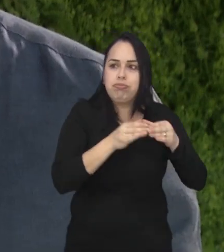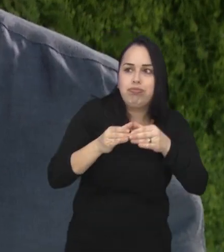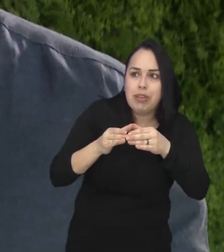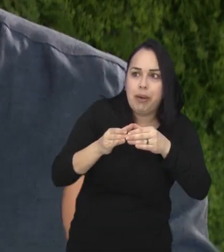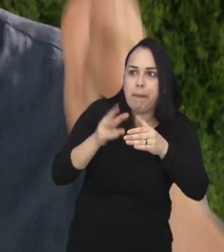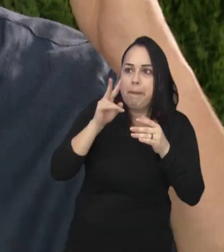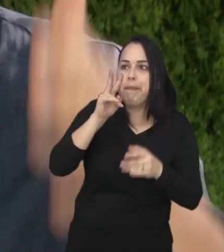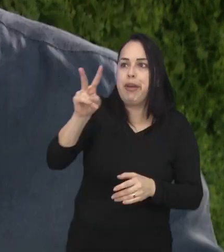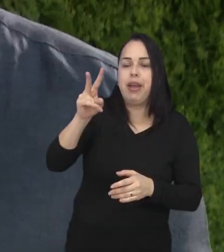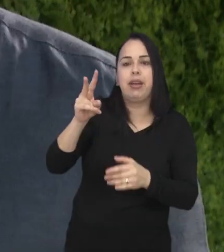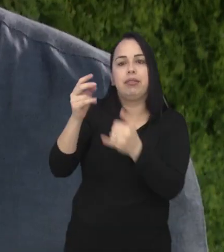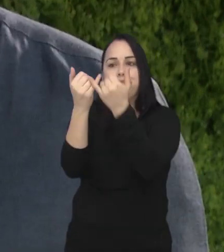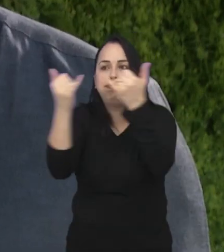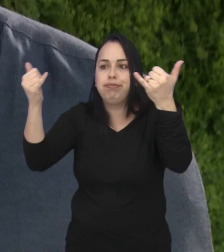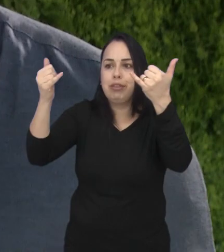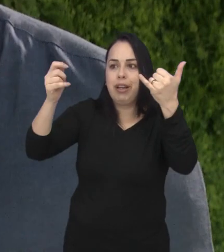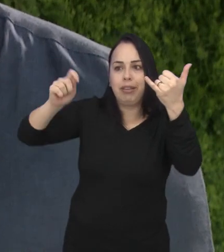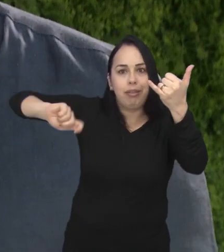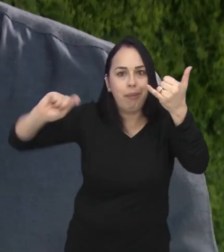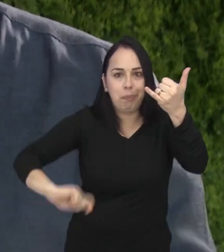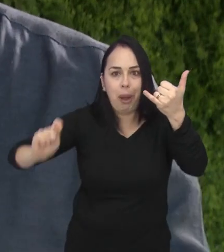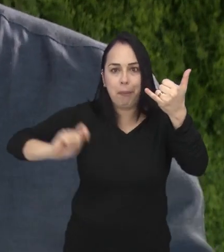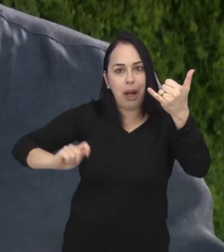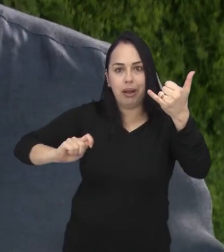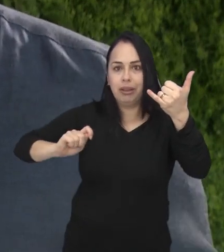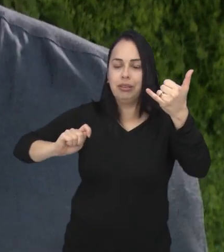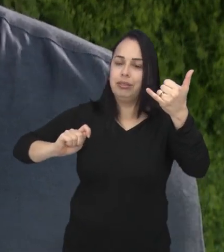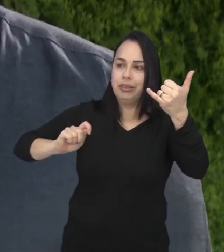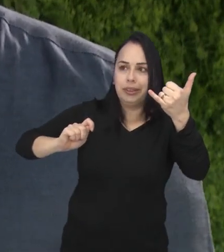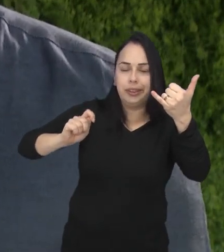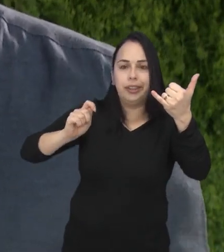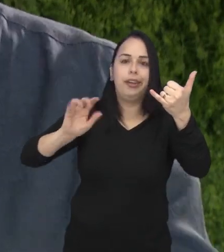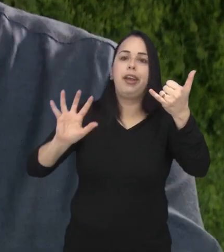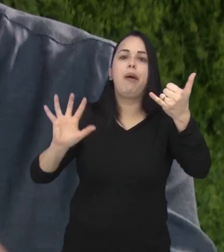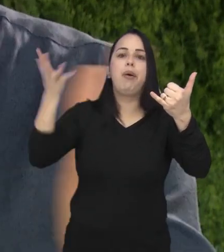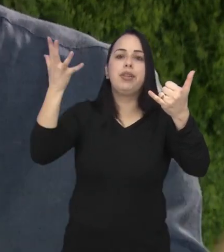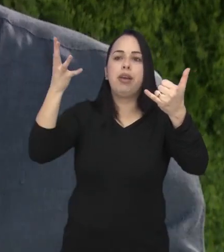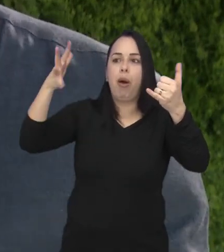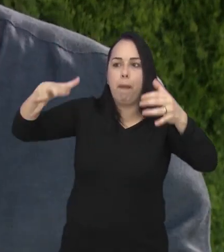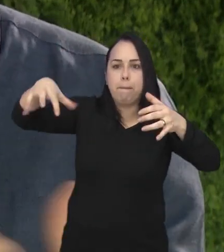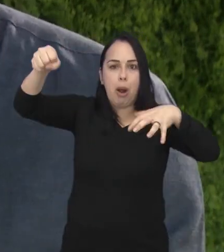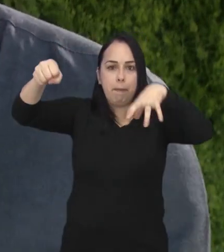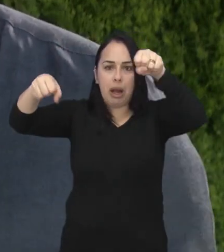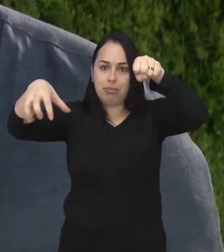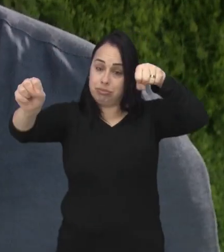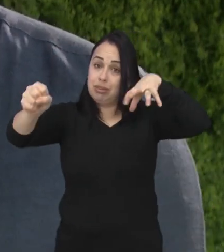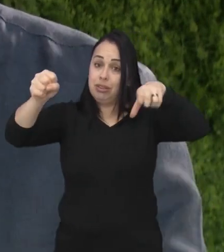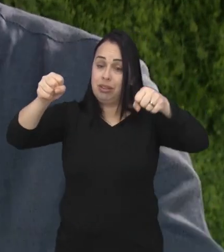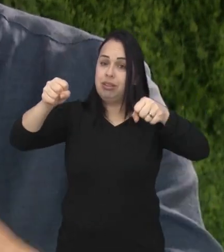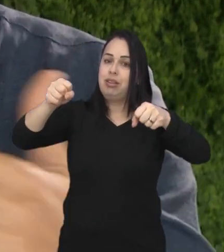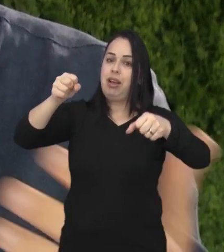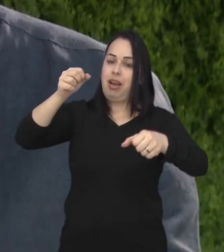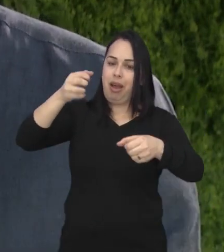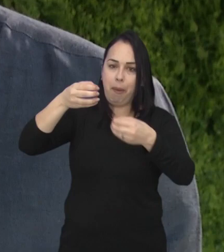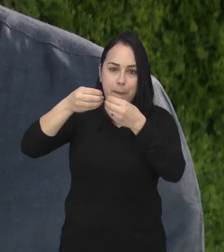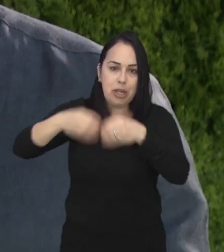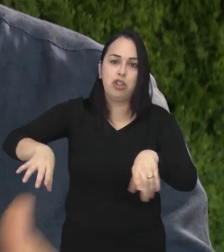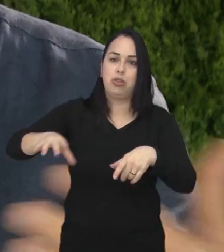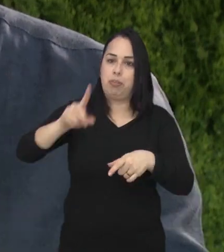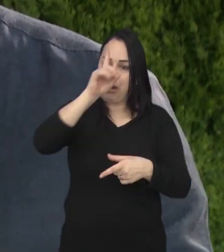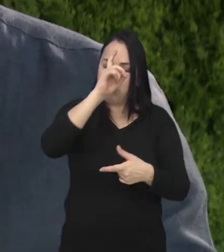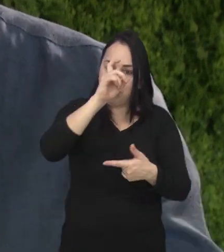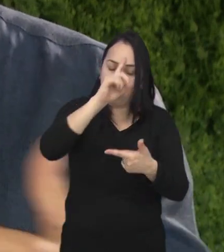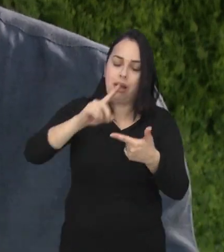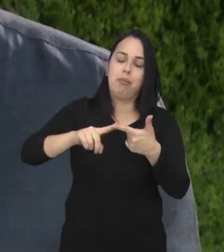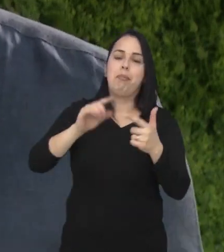uma pipa enroscada que gerou o curto-circuito na rede e causou ali a queda de energia. Isso gera um transtorno